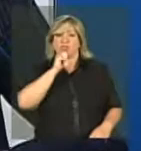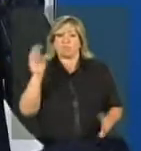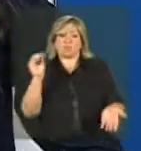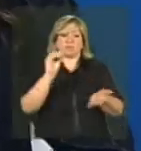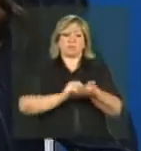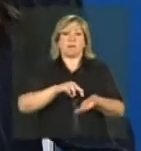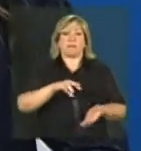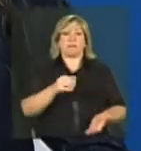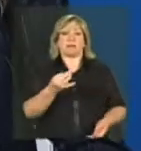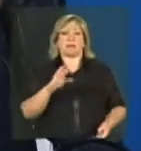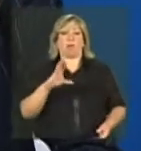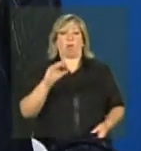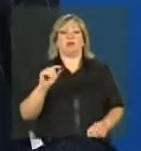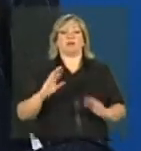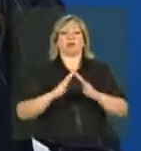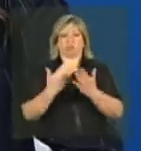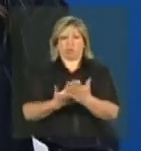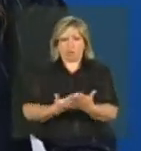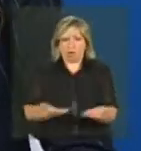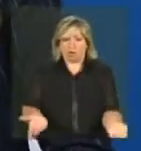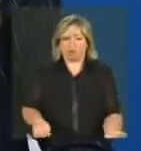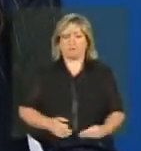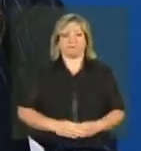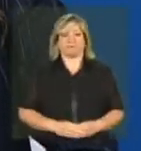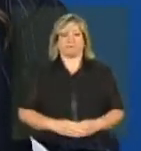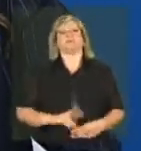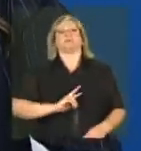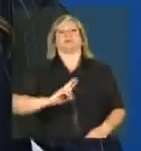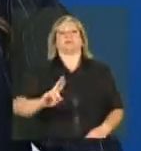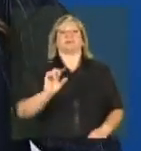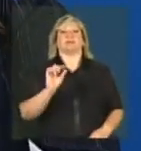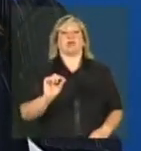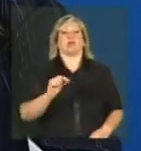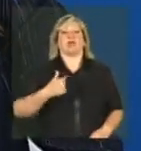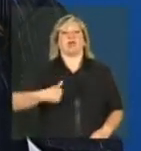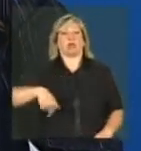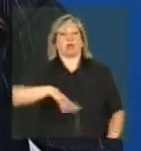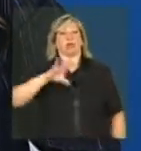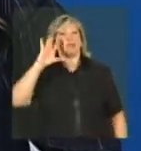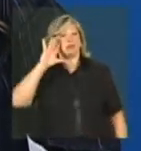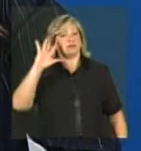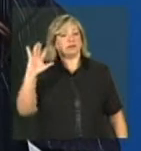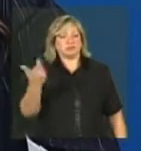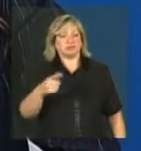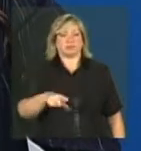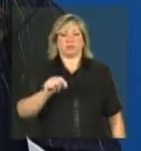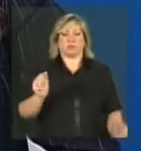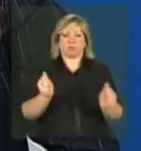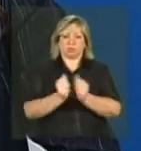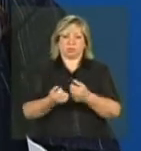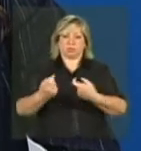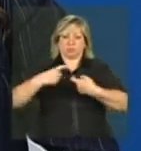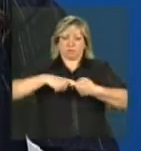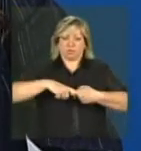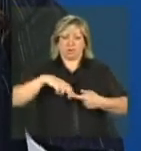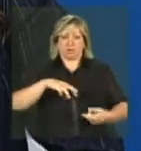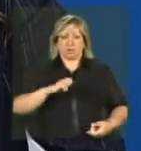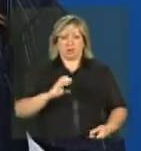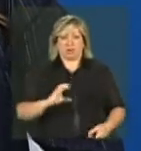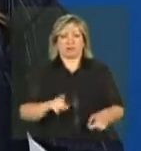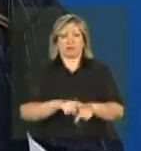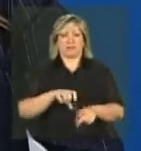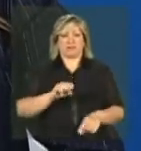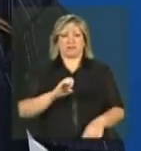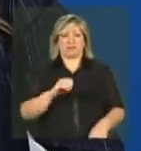Bem, pela instrução operacional, a gente definiu, em parceria com o Ministério da Educação e a Senar,